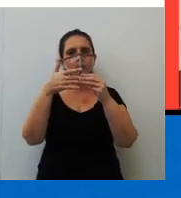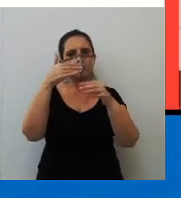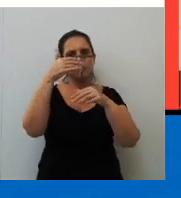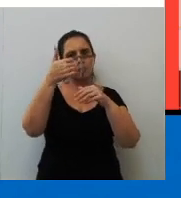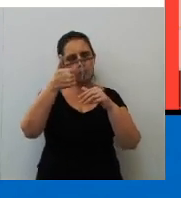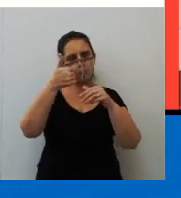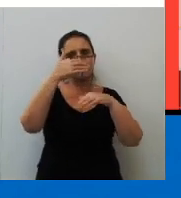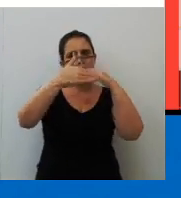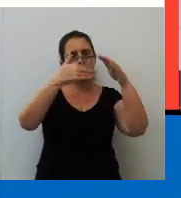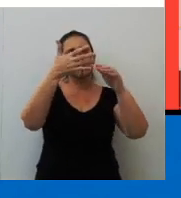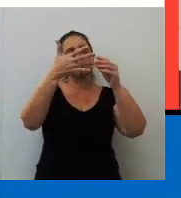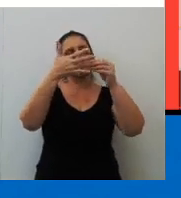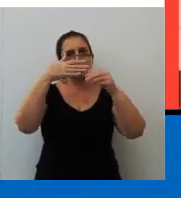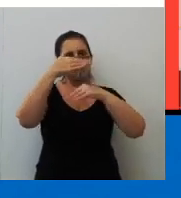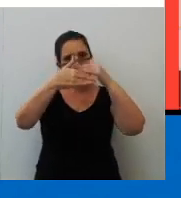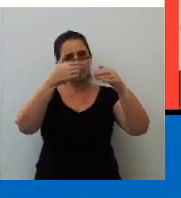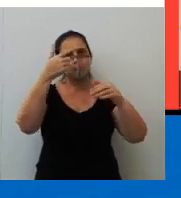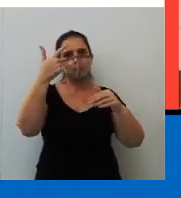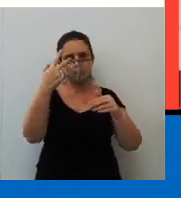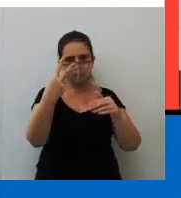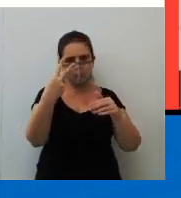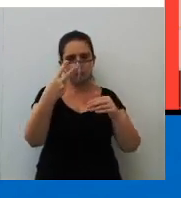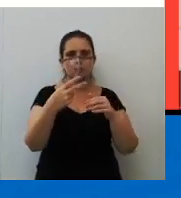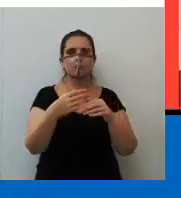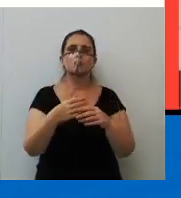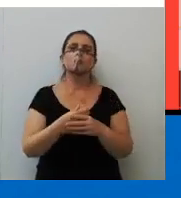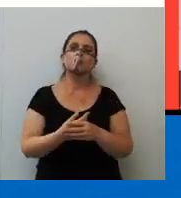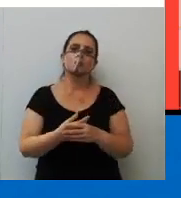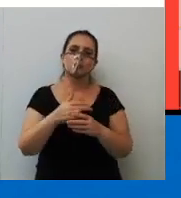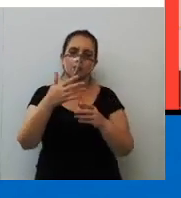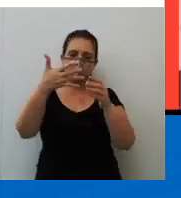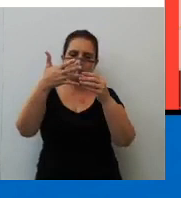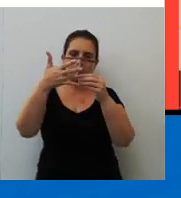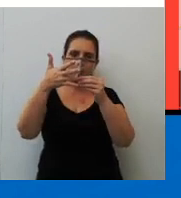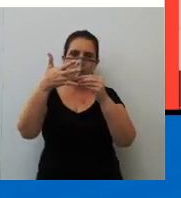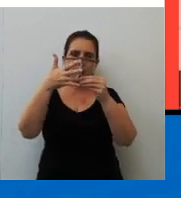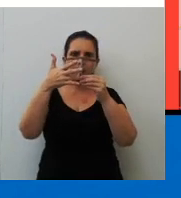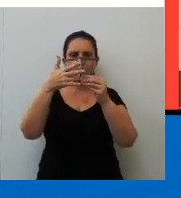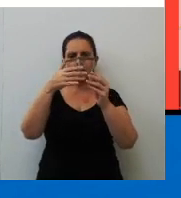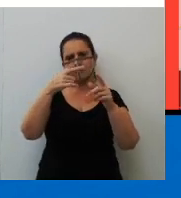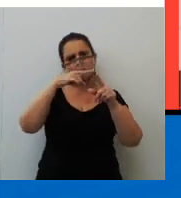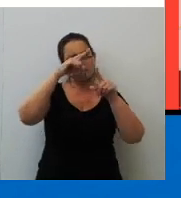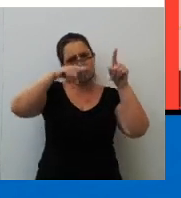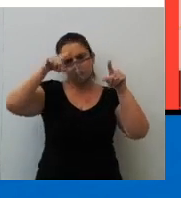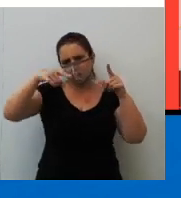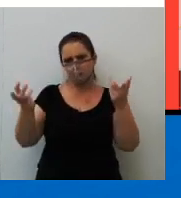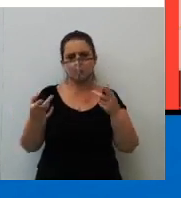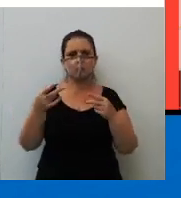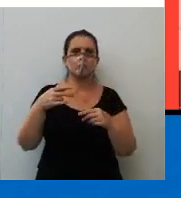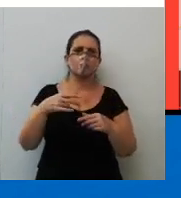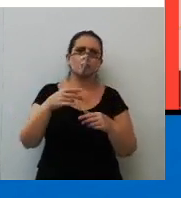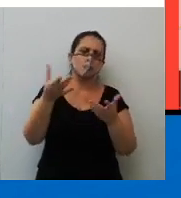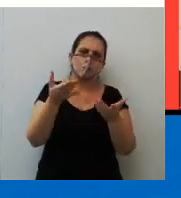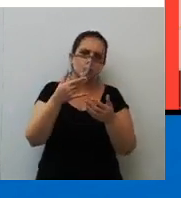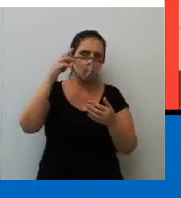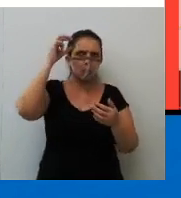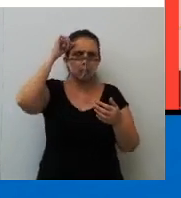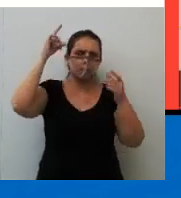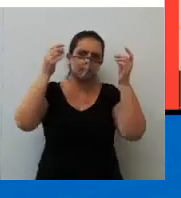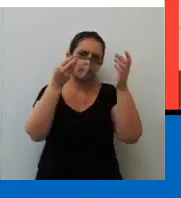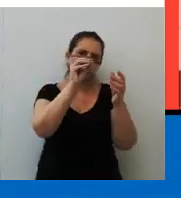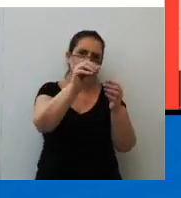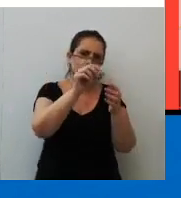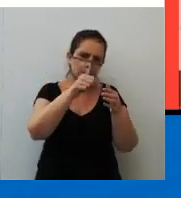Então, se você trouxe aqui uma alusão histórica, você já não vai trazer aqui. Tá? Você traz aqui dados estatísticos ou vice-versa. Ou traz aqui uma citação. Uma